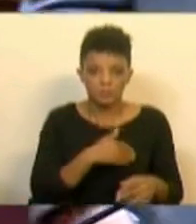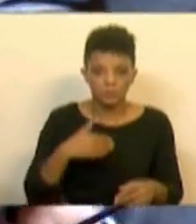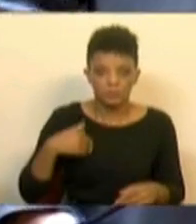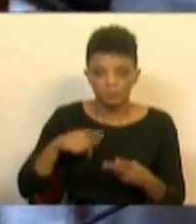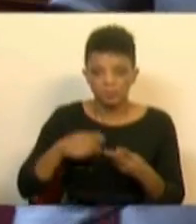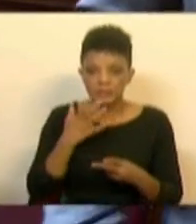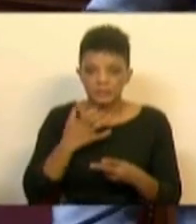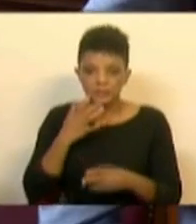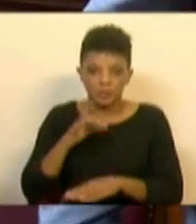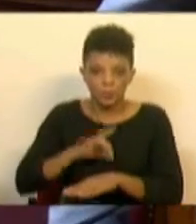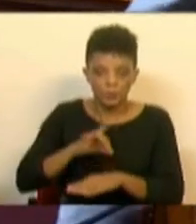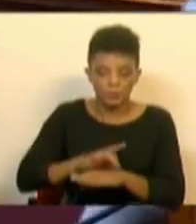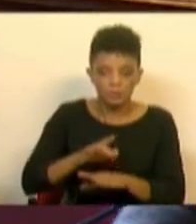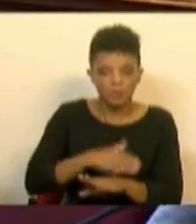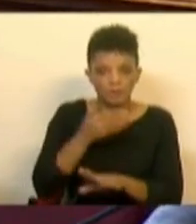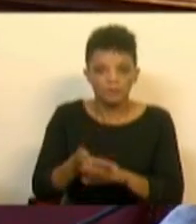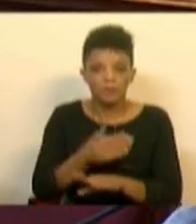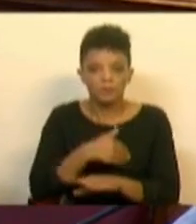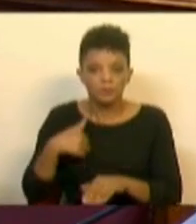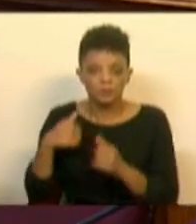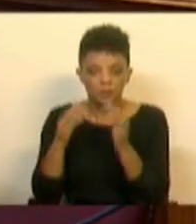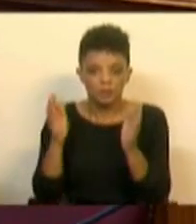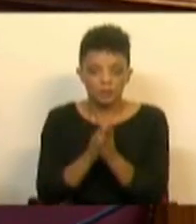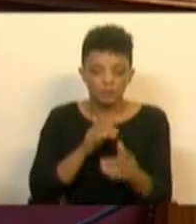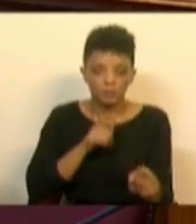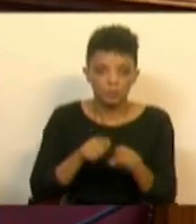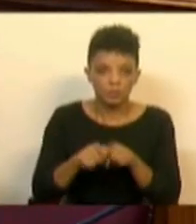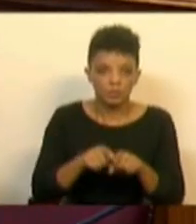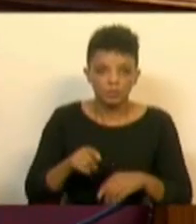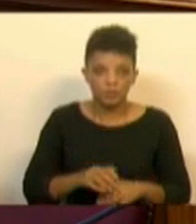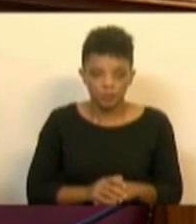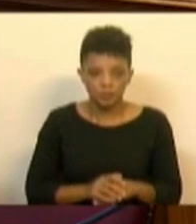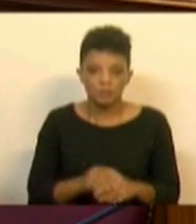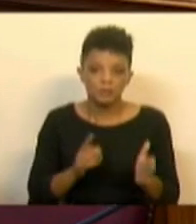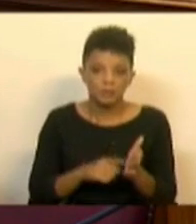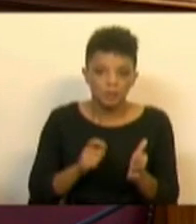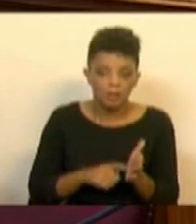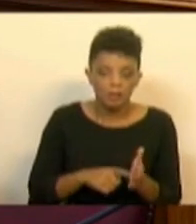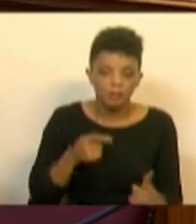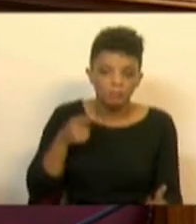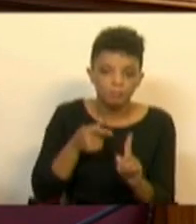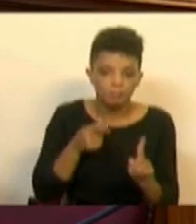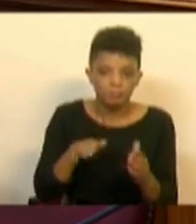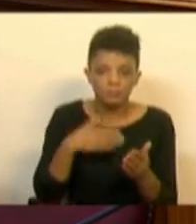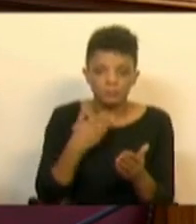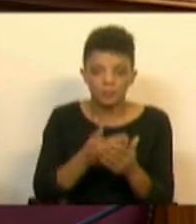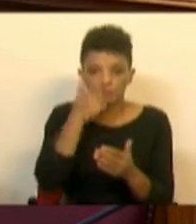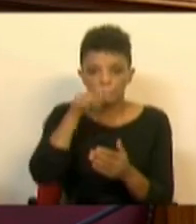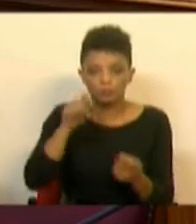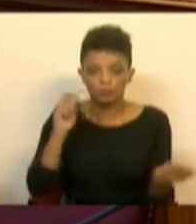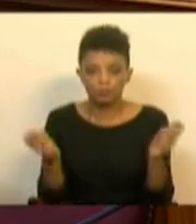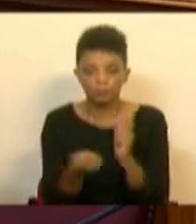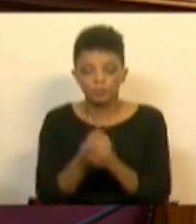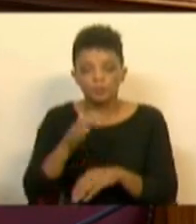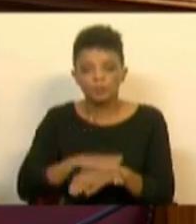saúde e a prevenção da doença reforça a saúde em todas as políticas. Há necessidade objetiva de mobilizar os cidadãos